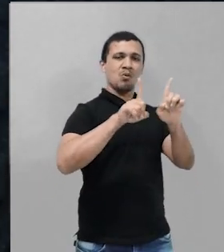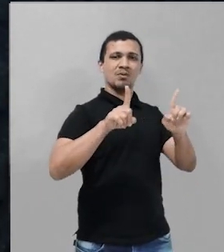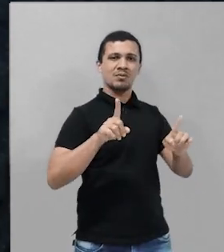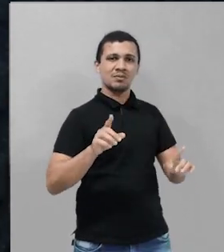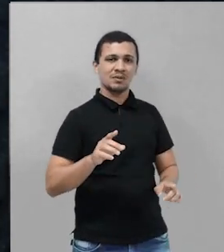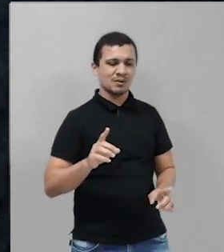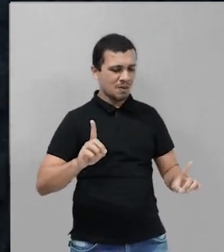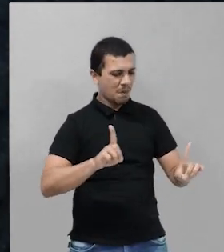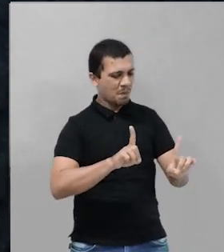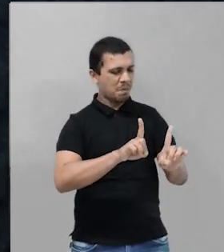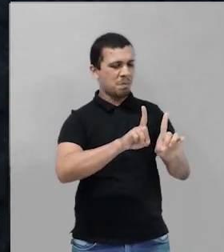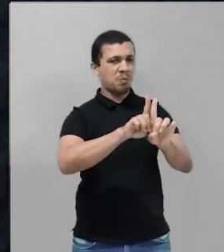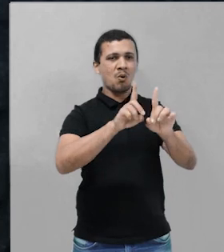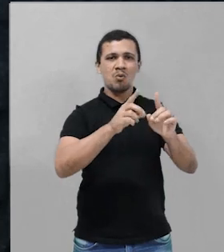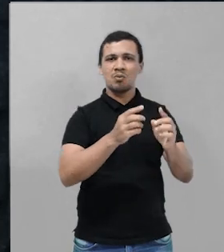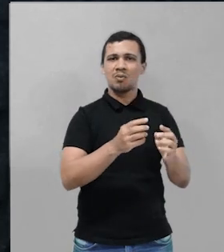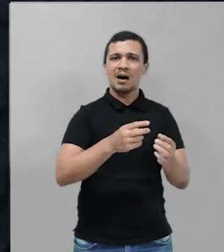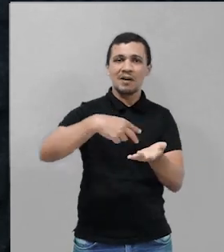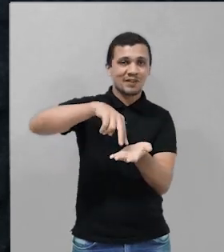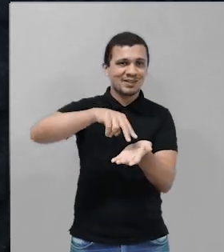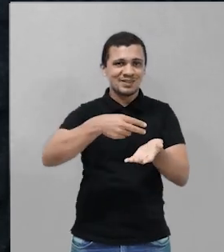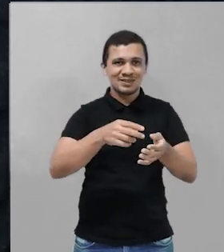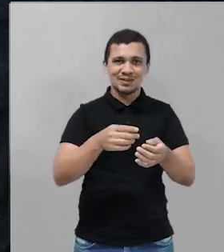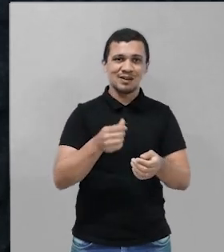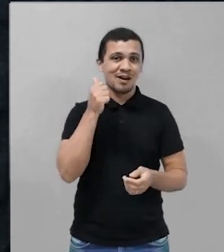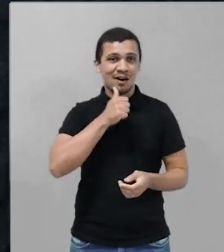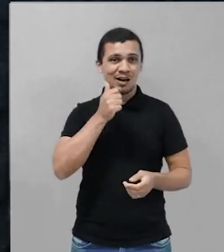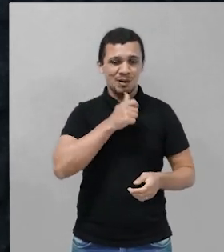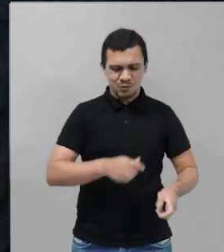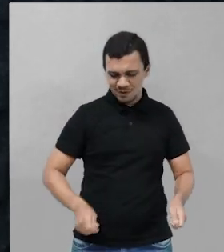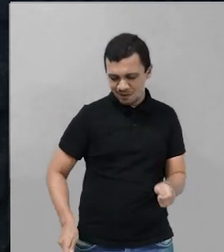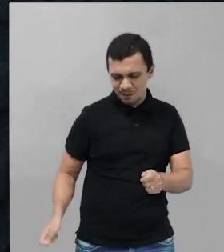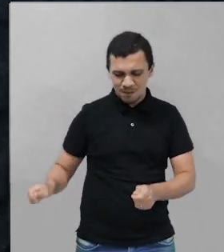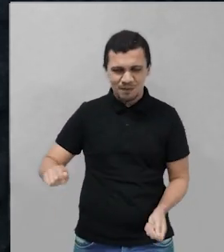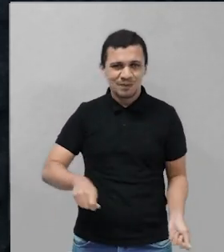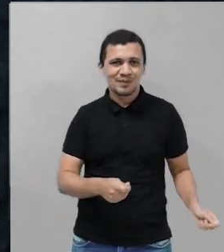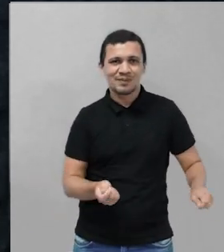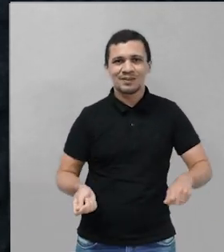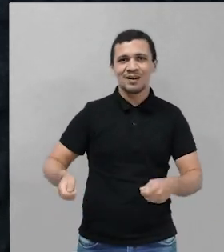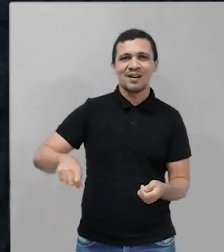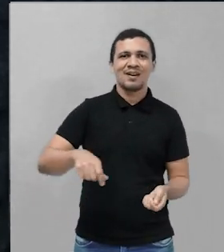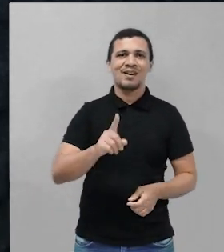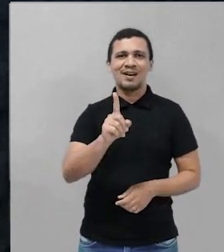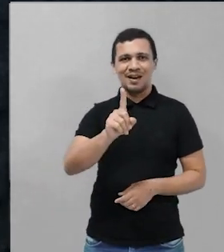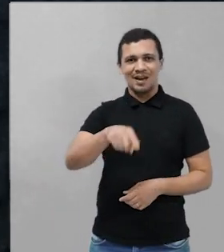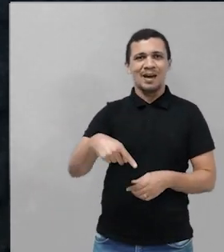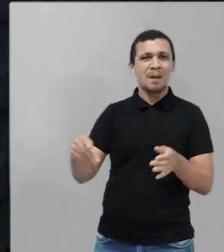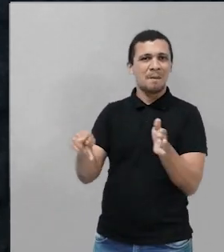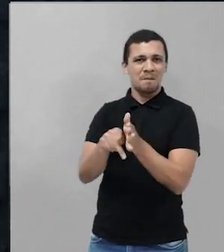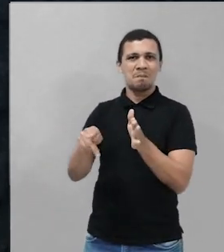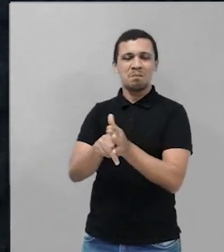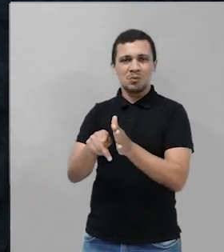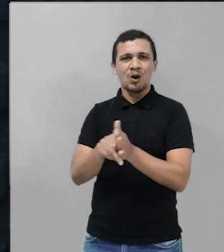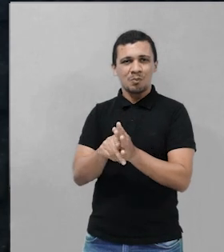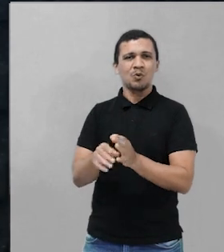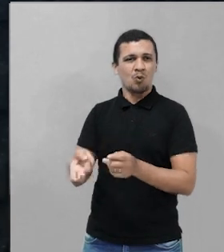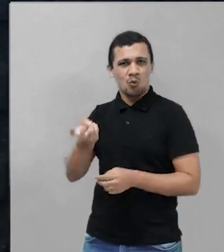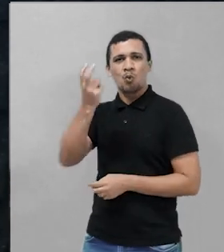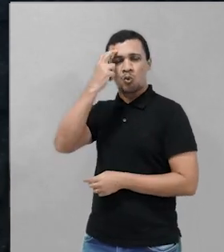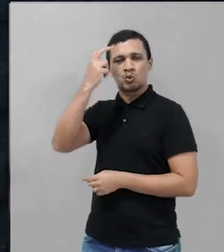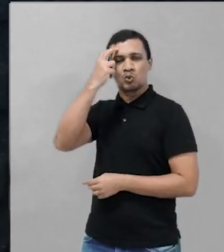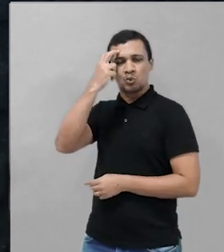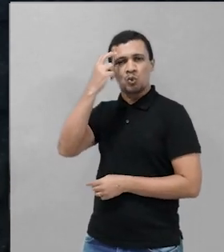na barriga da outra e sai dançando. Mexem-se as saias. E é patrimônio imaterial brasileiro desde 2011.